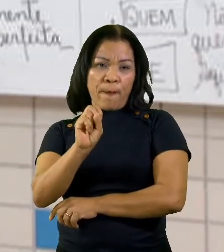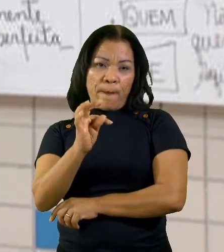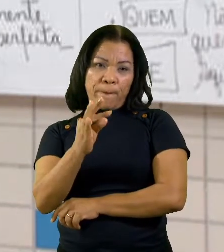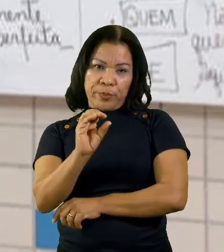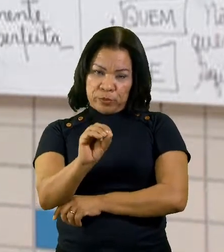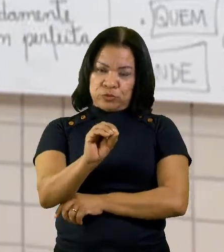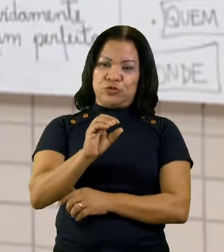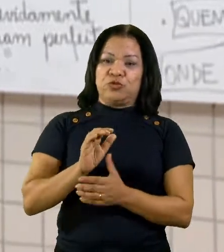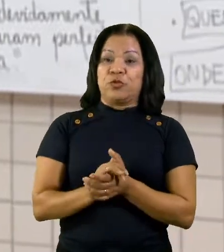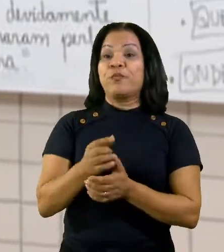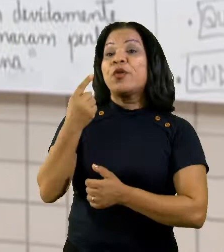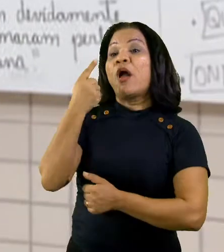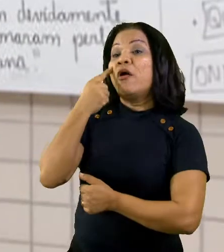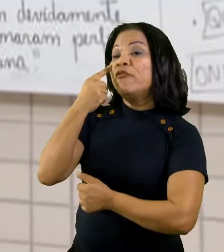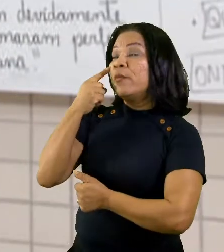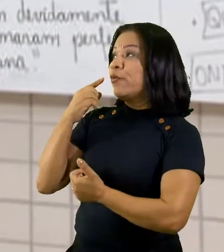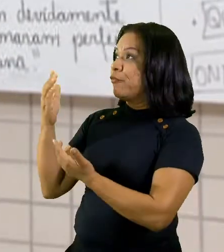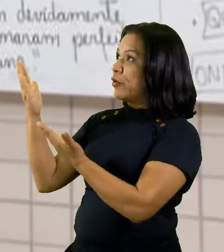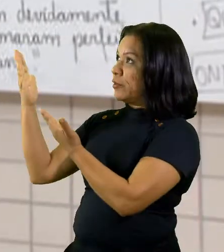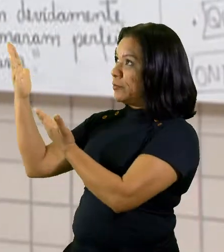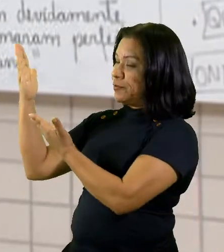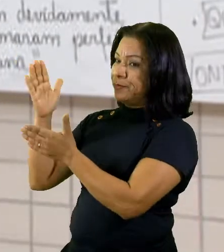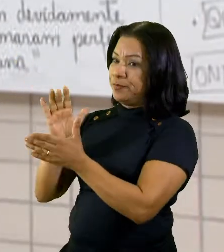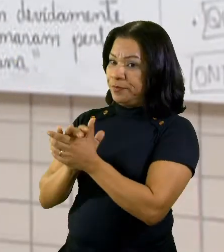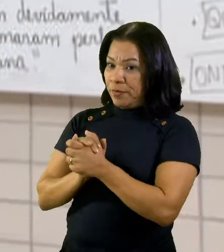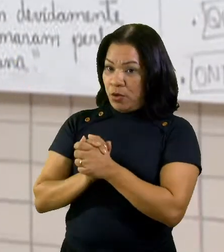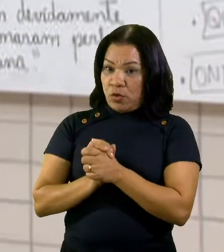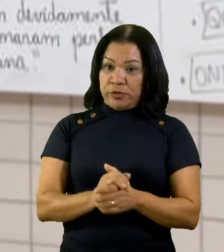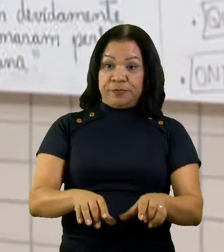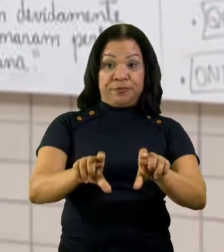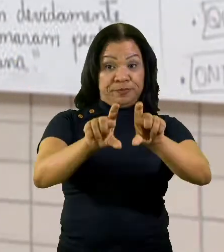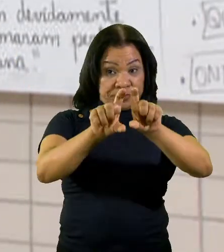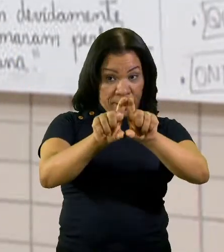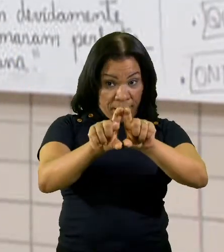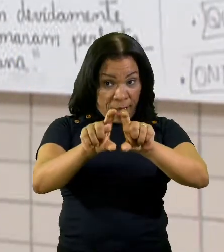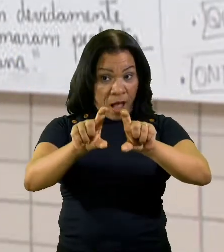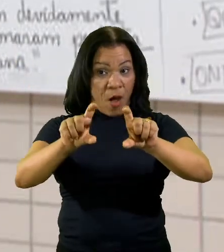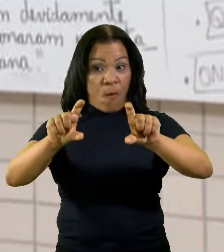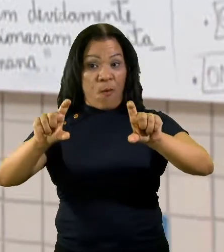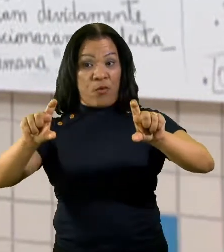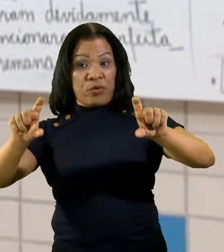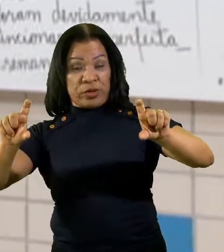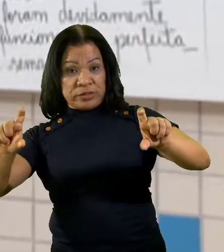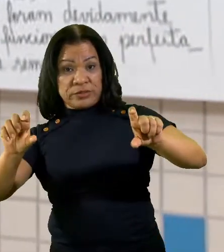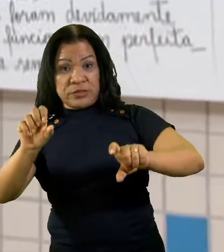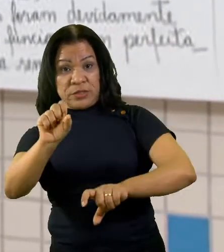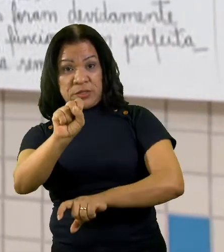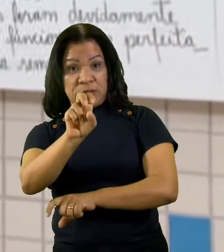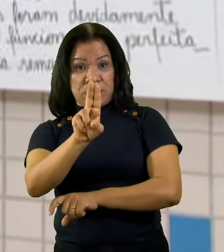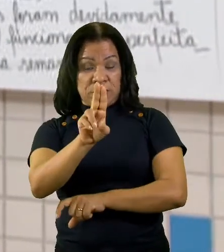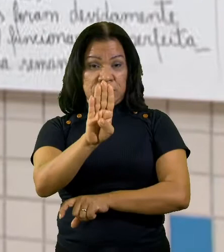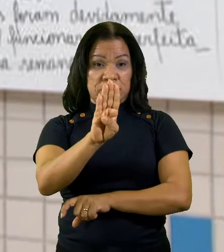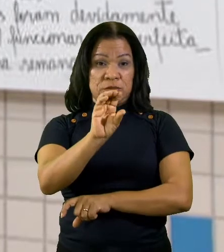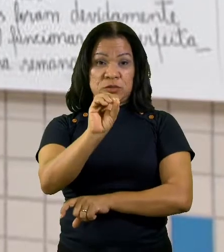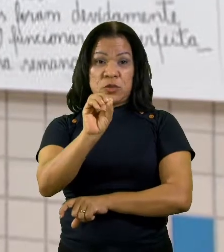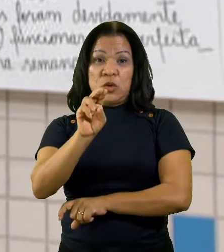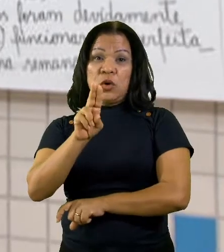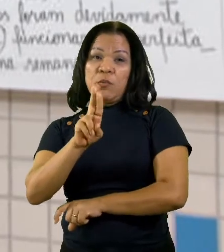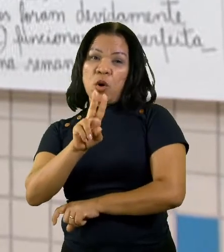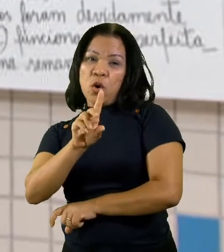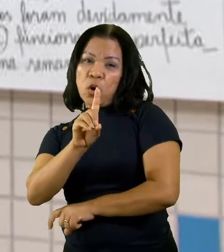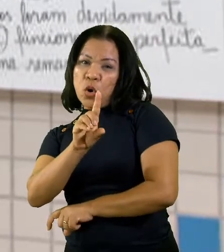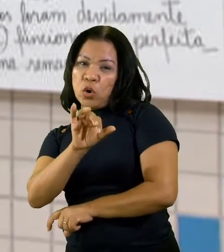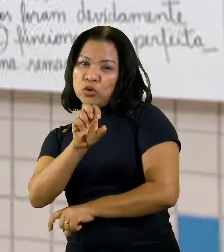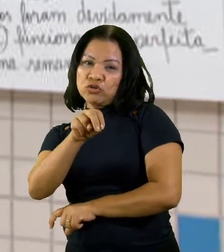quadro? Olha aqui, a oração subordinada, como o próprio nome diz, é a oração que subordina